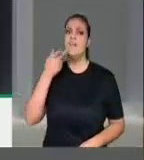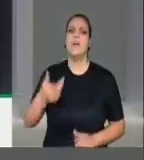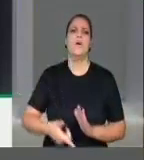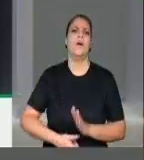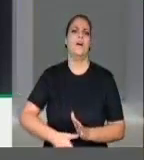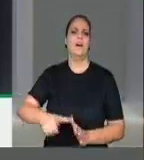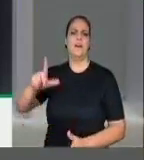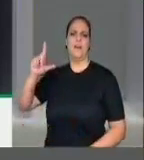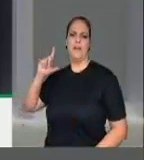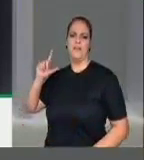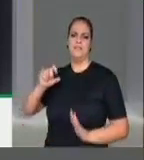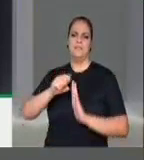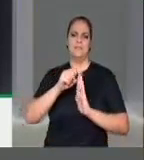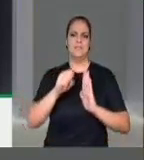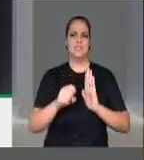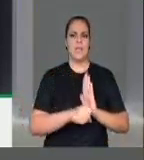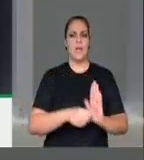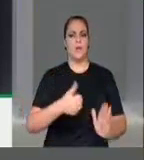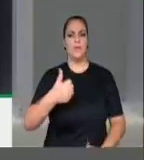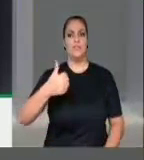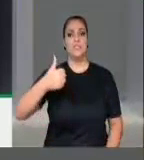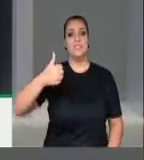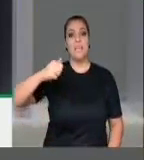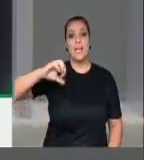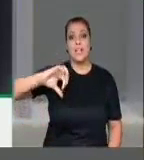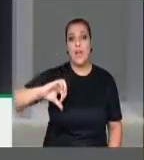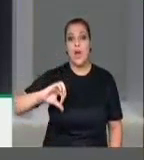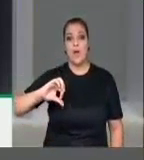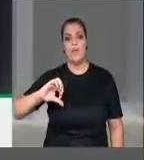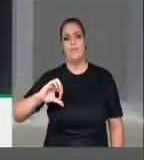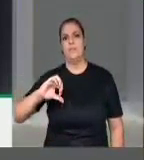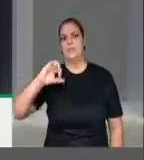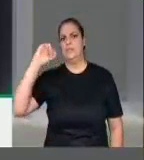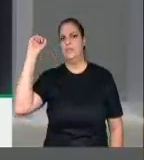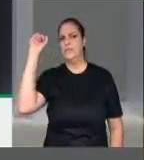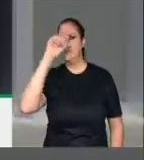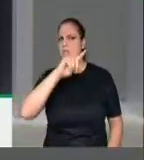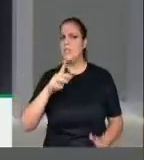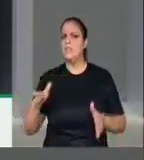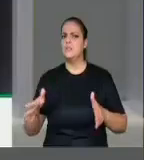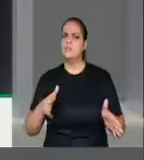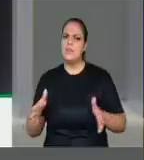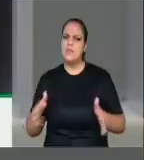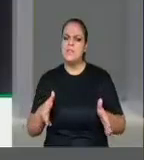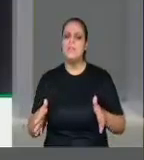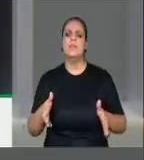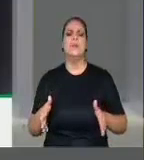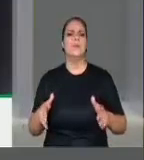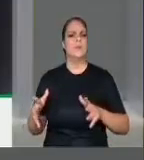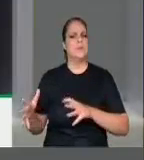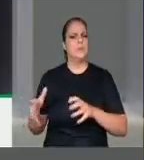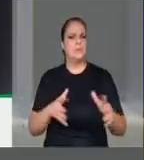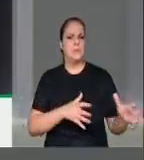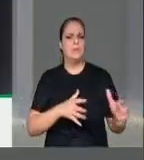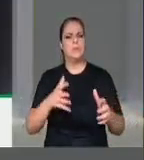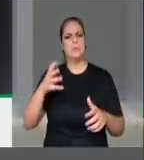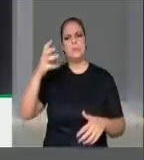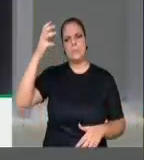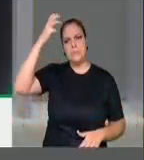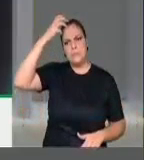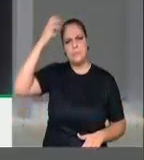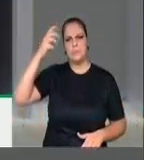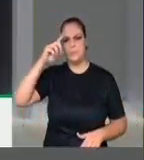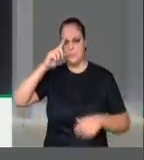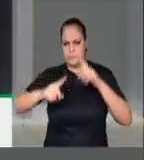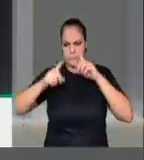no sombrio século XIX, um século premiado por conflitos, imperialismo de